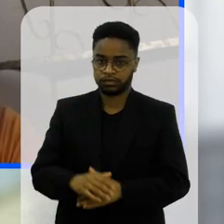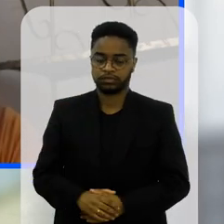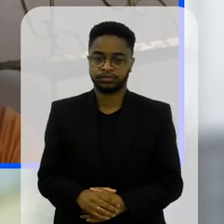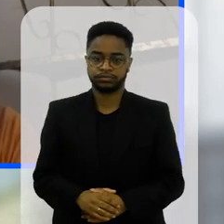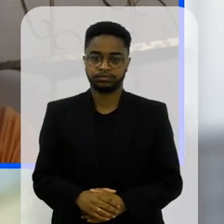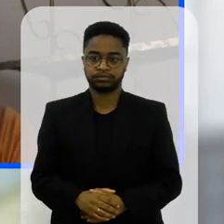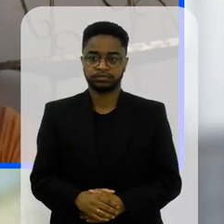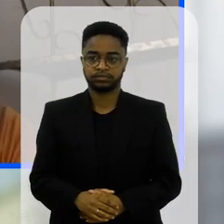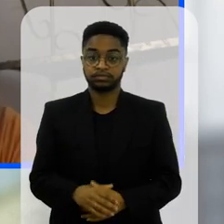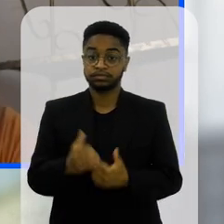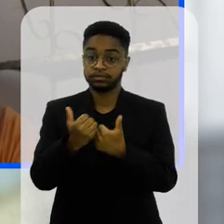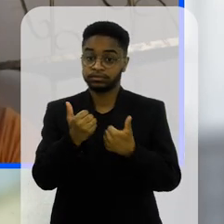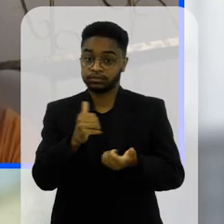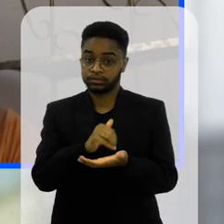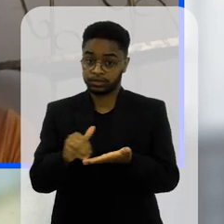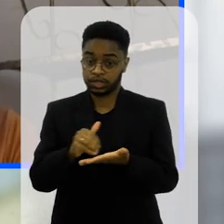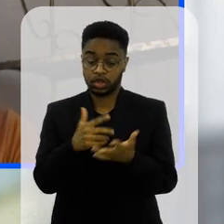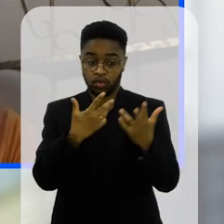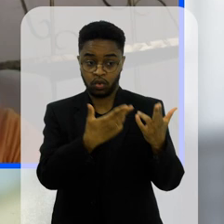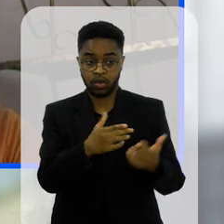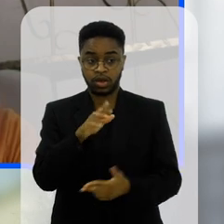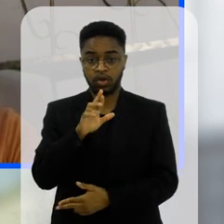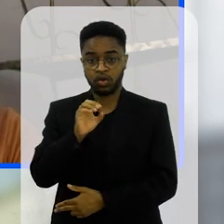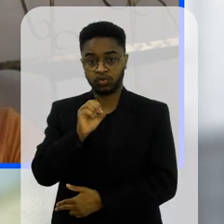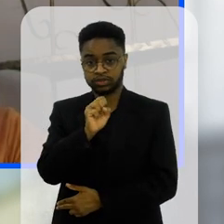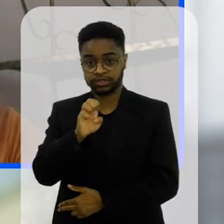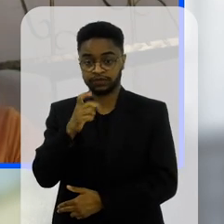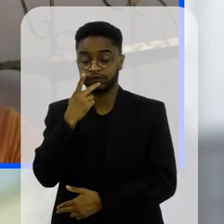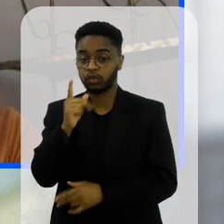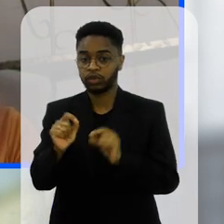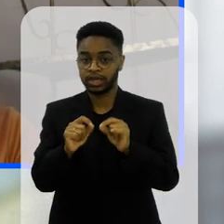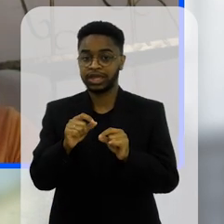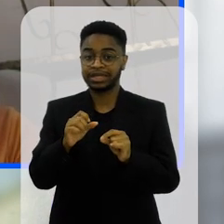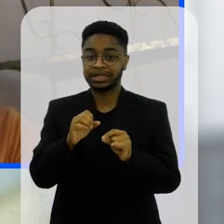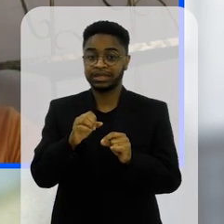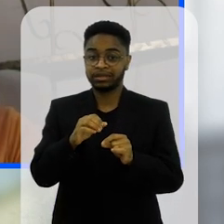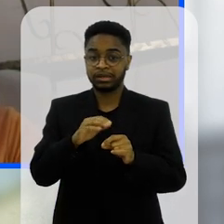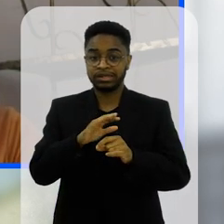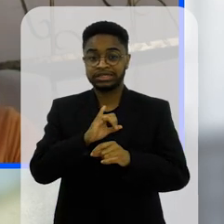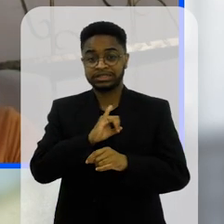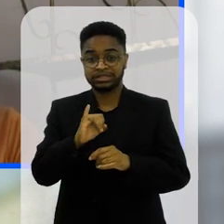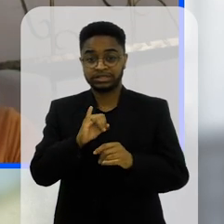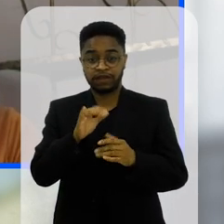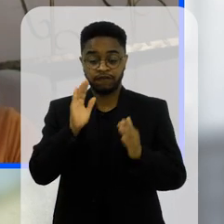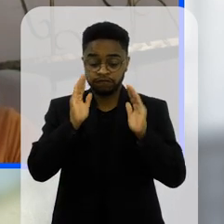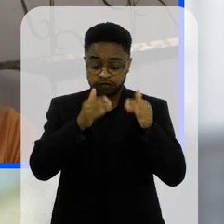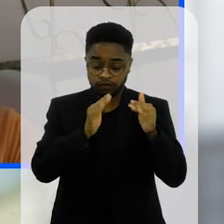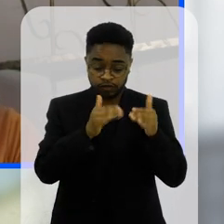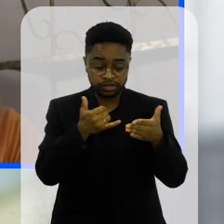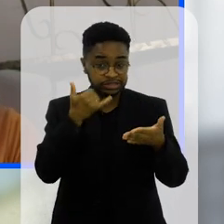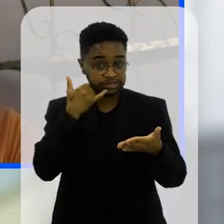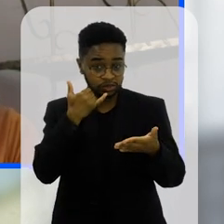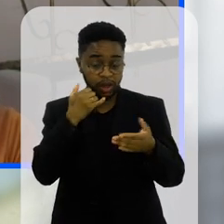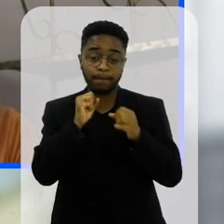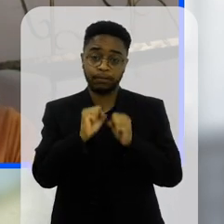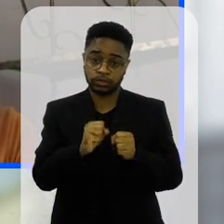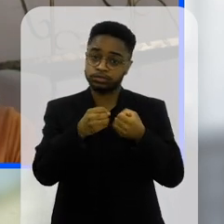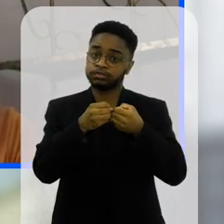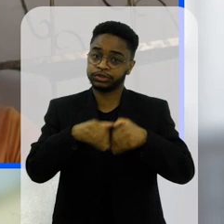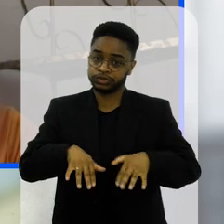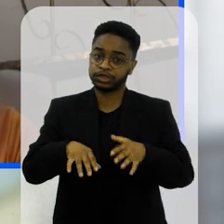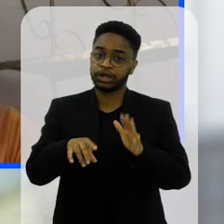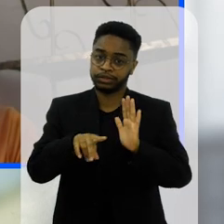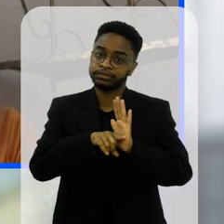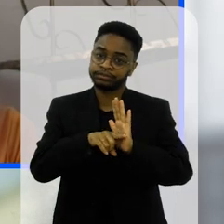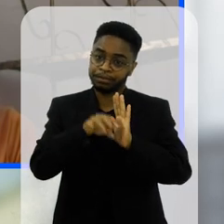é subsecretário como a Rosa já falou aí o tempo de exposição às telas aí né ao celular ele pode afetar de forma